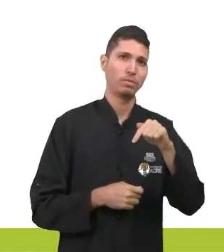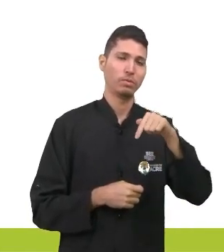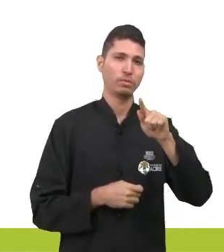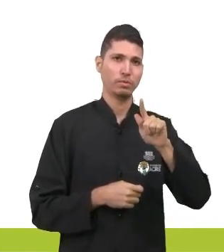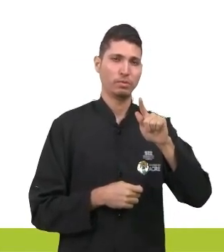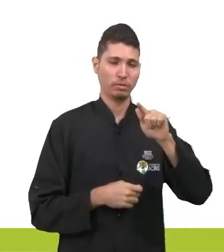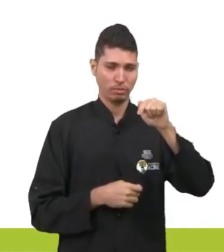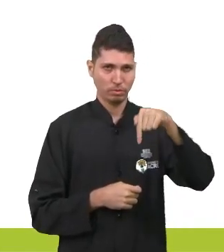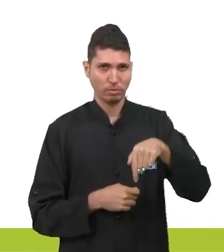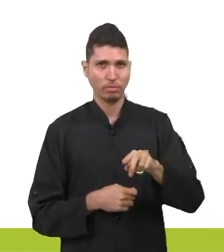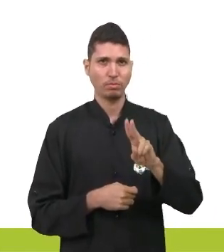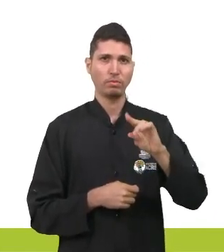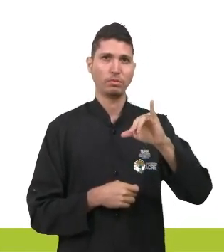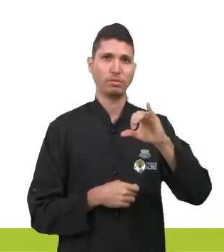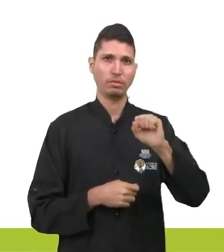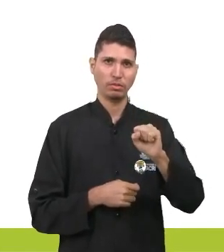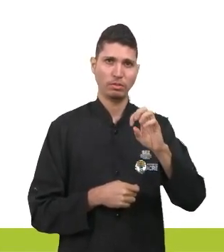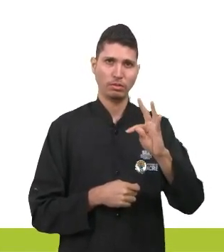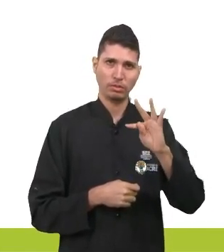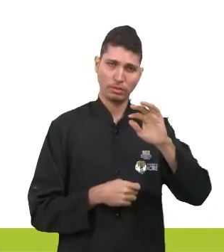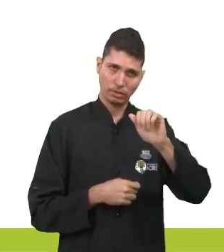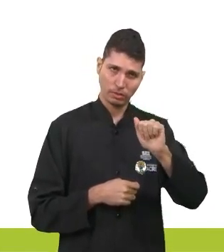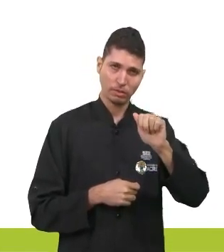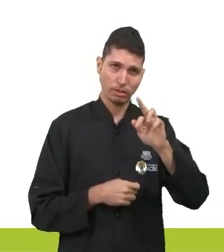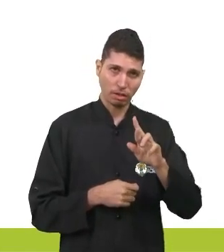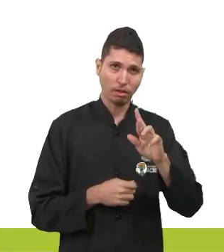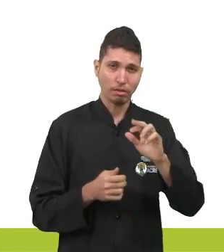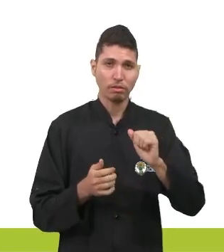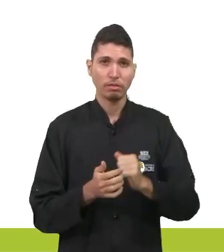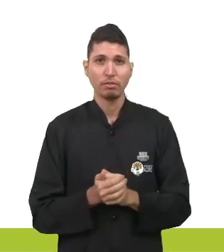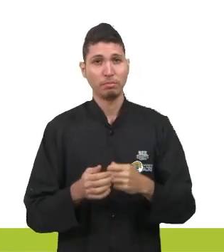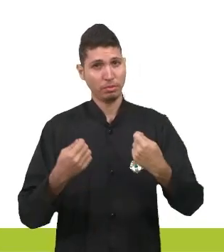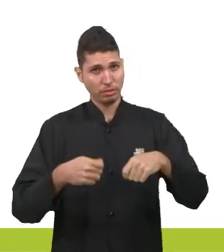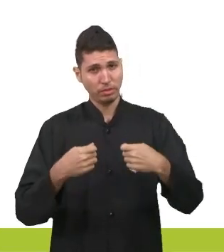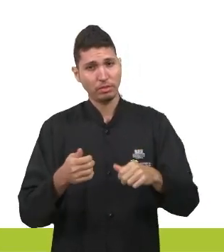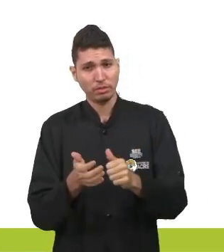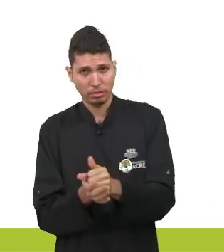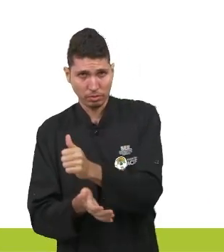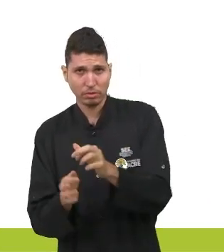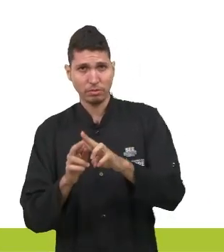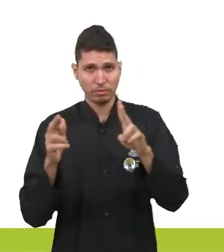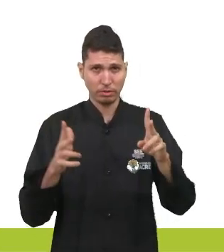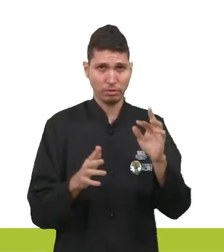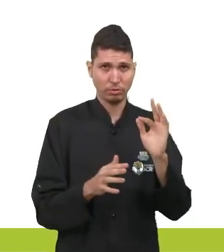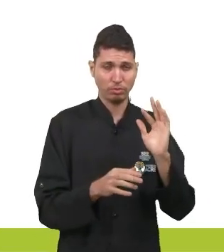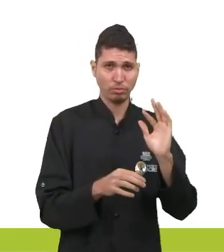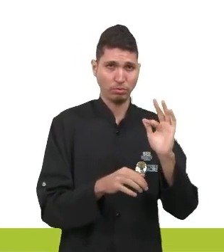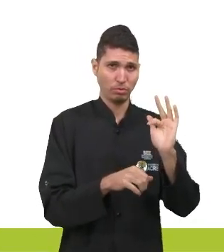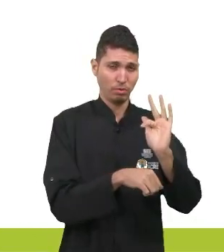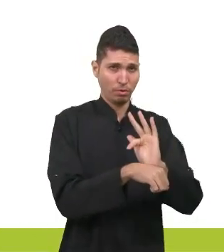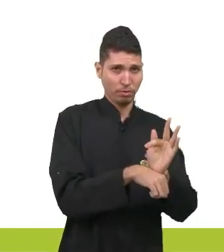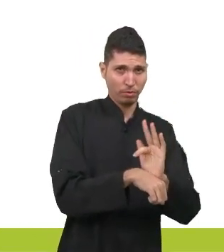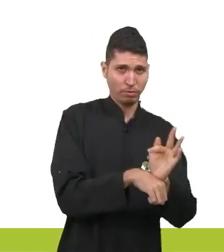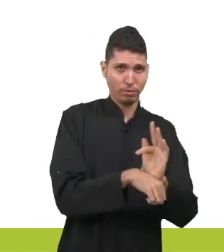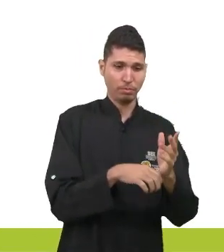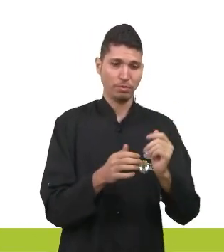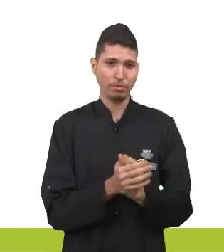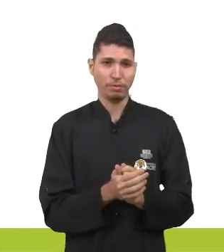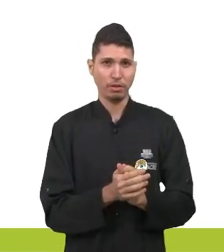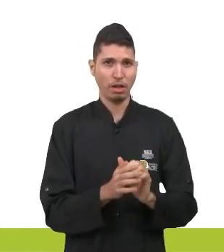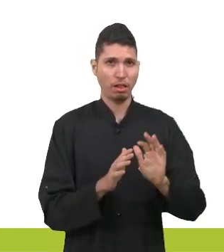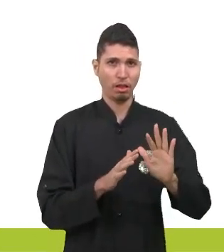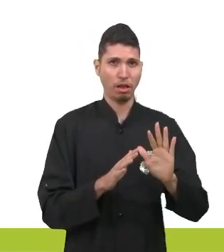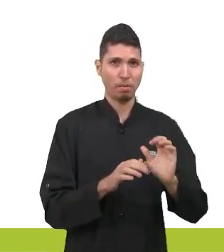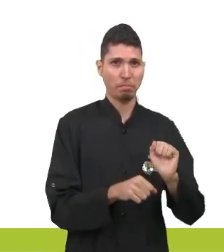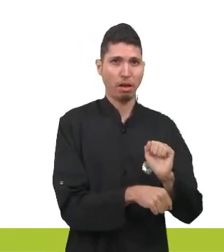pode acontecer aqui nem no vídeo, onde o rapaz e a moça ficaram só planejando, né? Se conhecer, se casar, ter família,